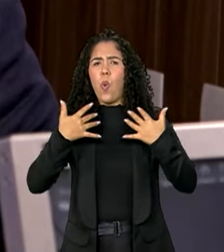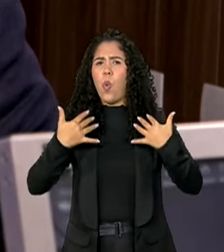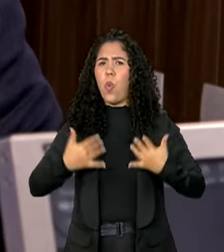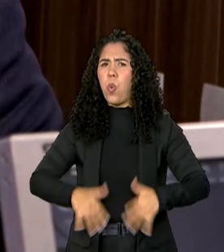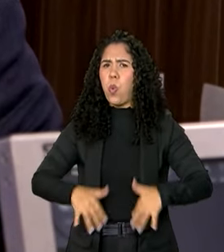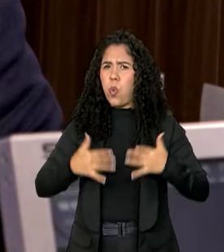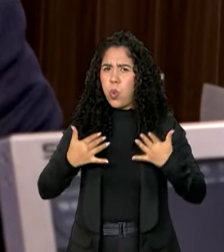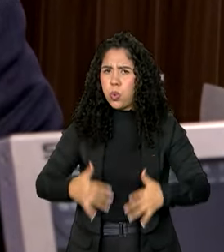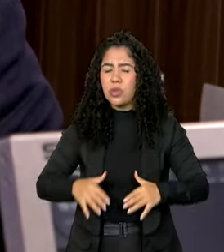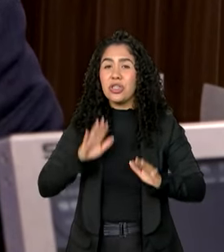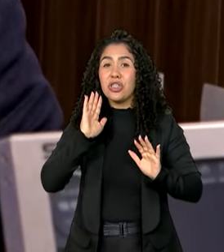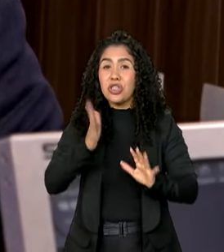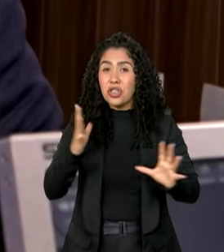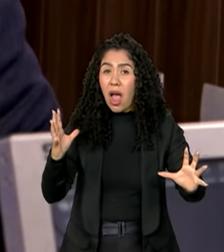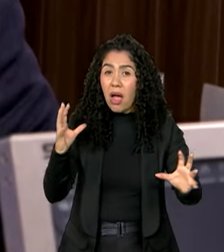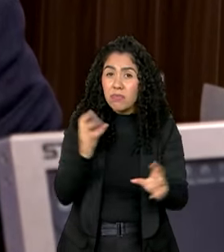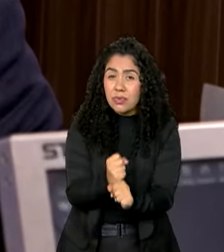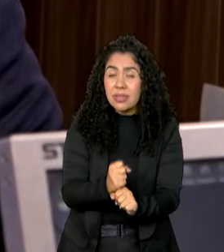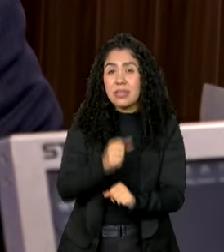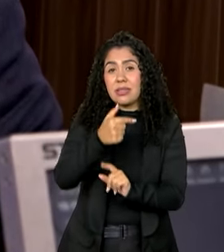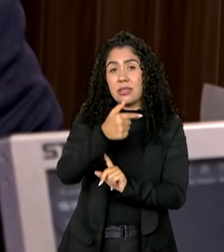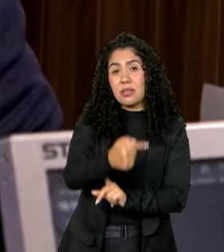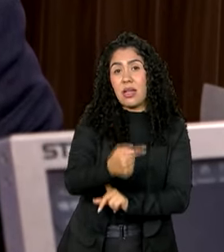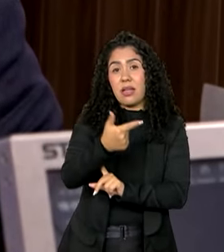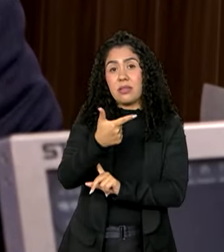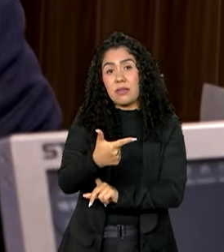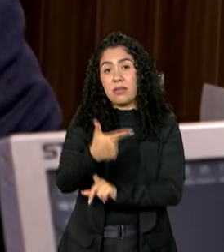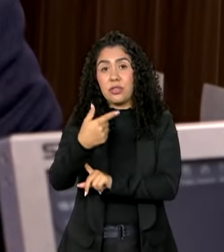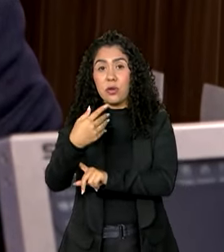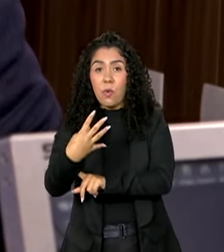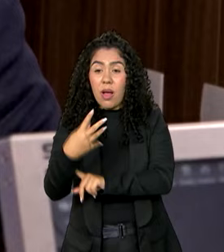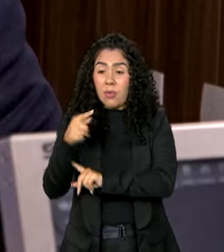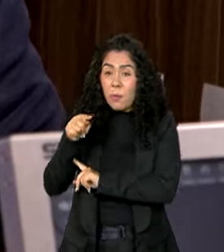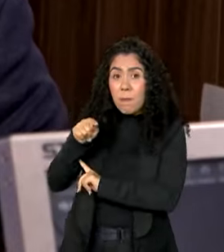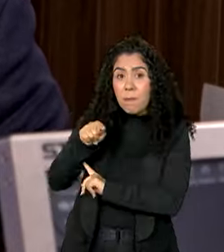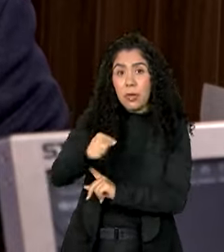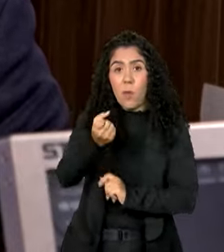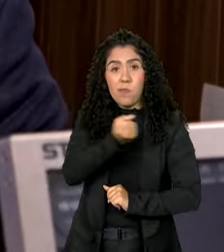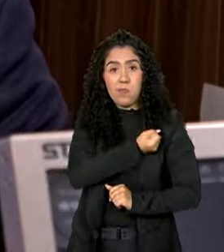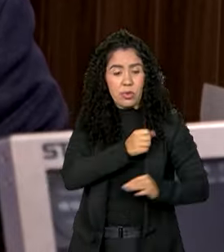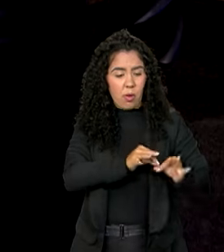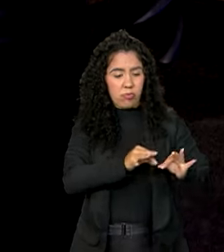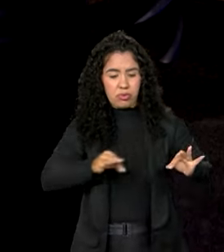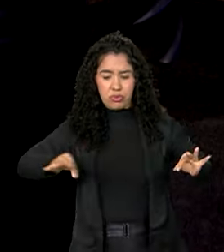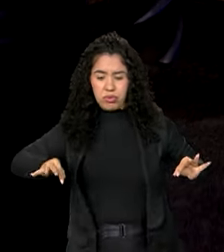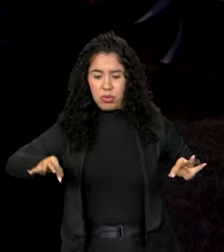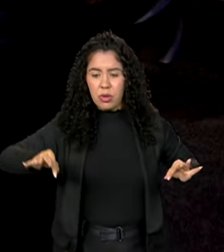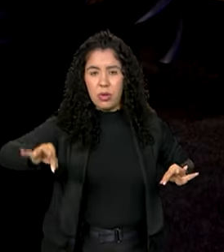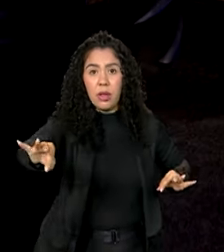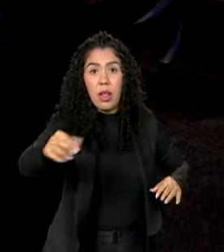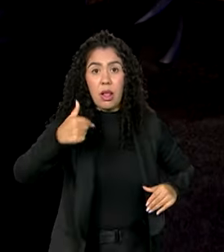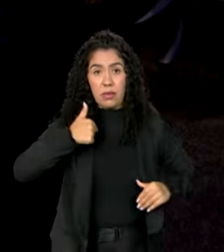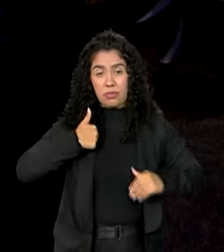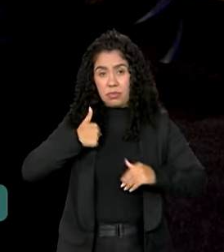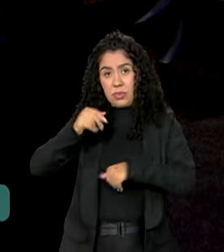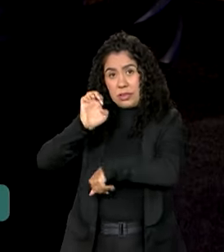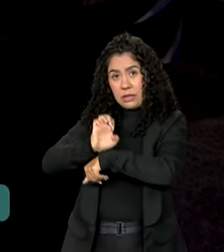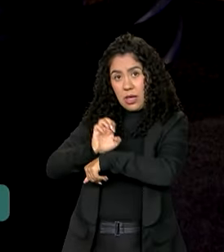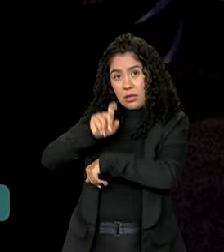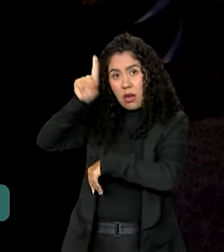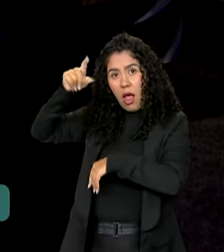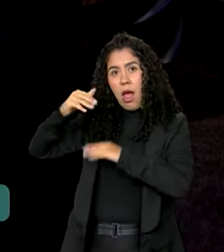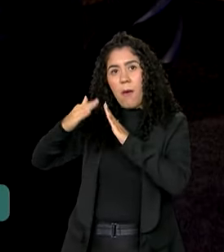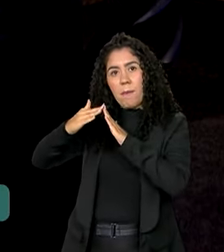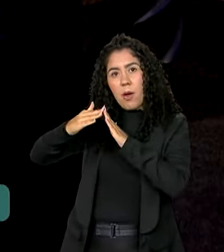já atingiu 724 mil hectares. No Amapá, onde eu moro, nós temos 900 mil